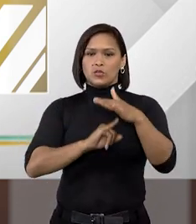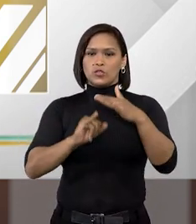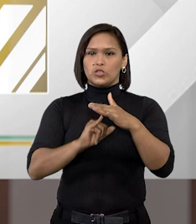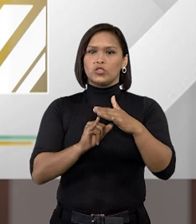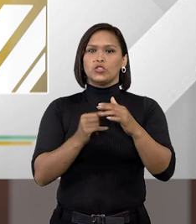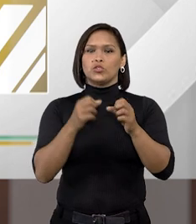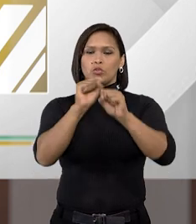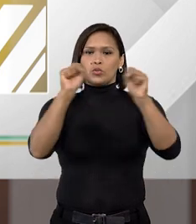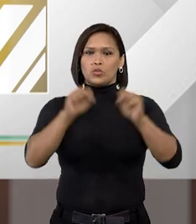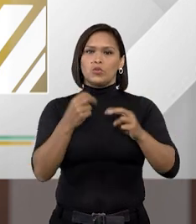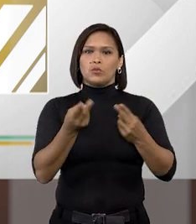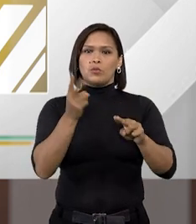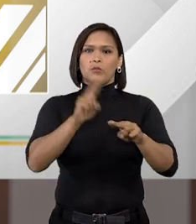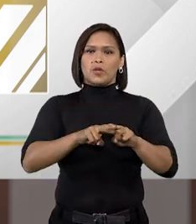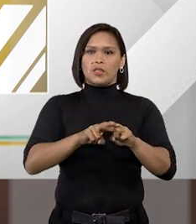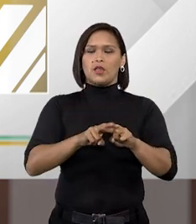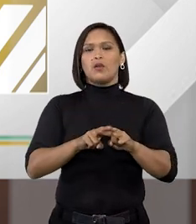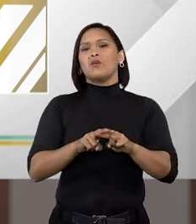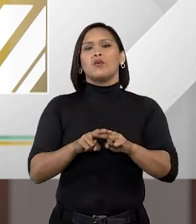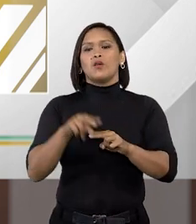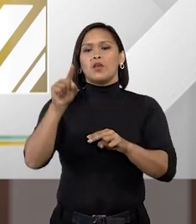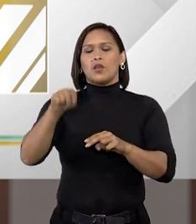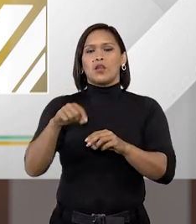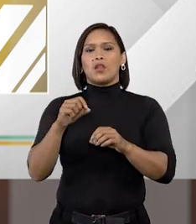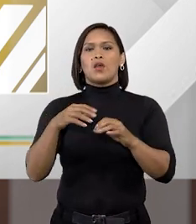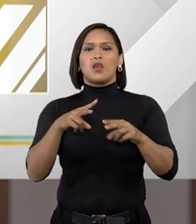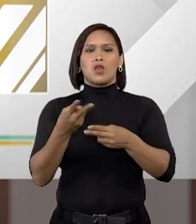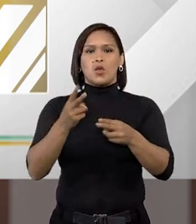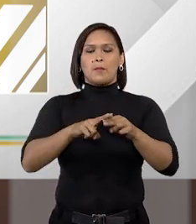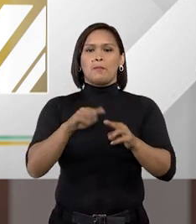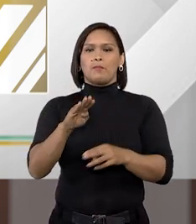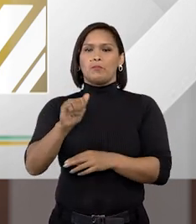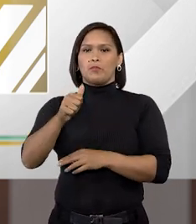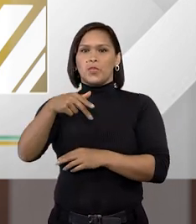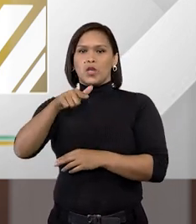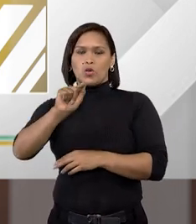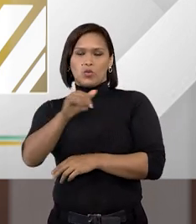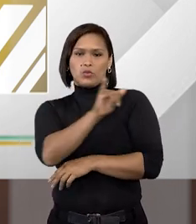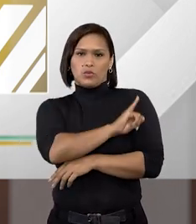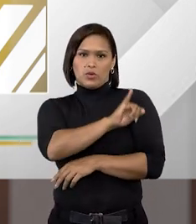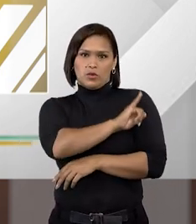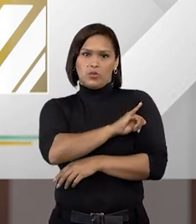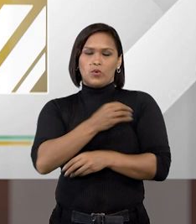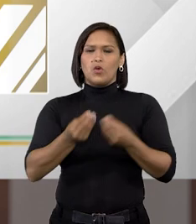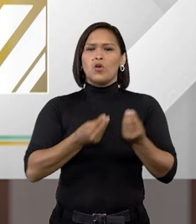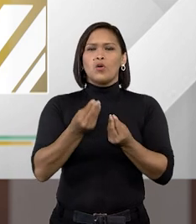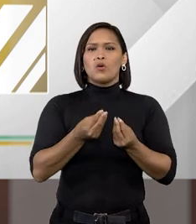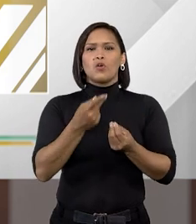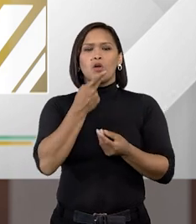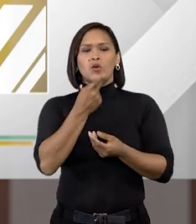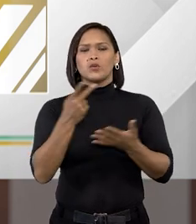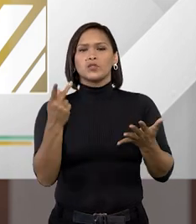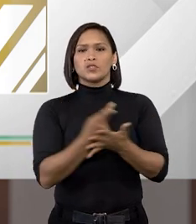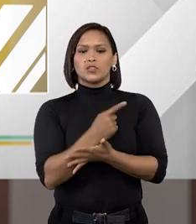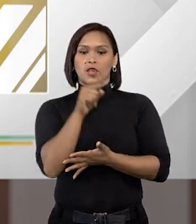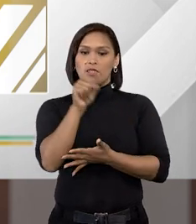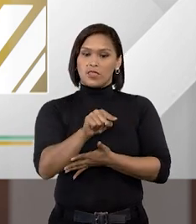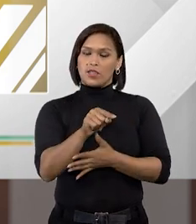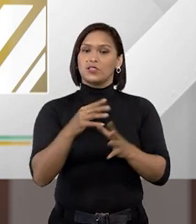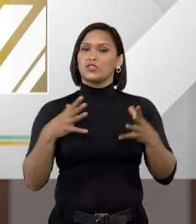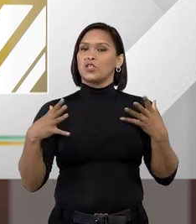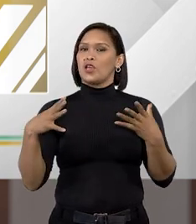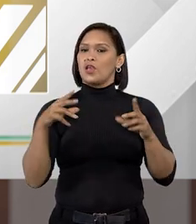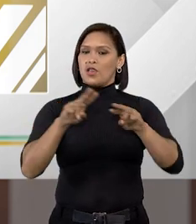Penal Plácido de Sacarvalho no complexo penitenciário de Bangu na zona oeste do Rio de Janeiro qual era a situação desse